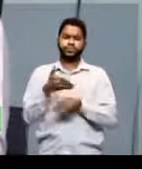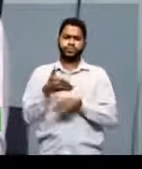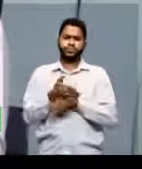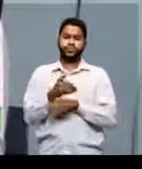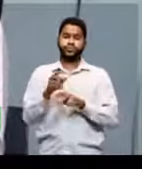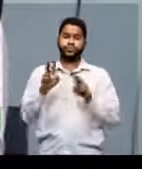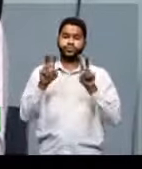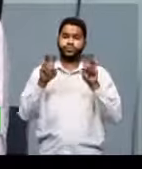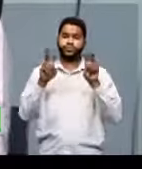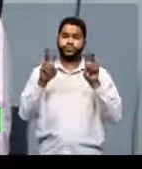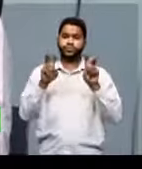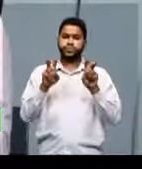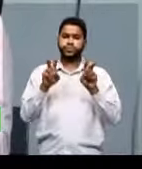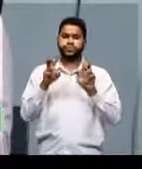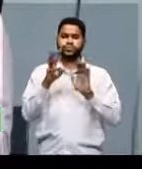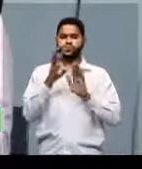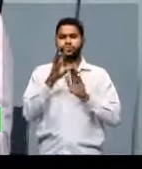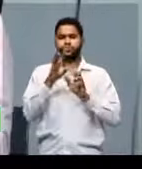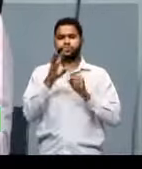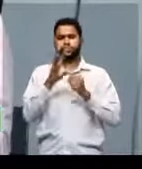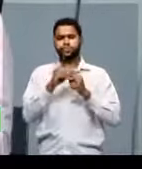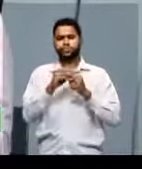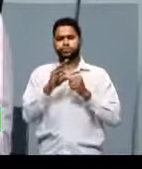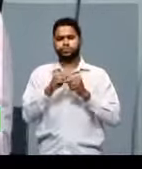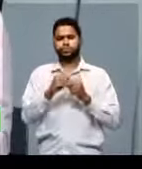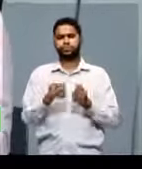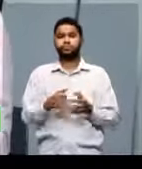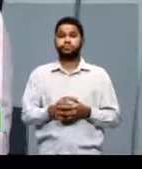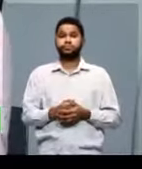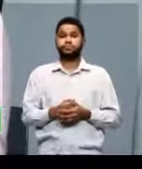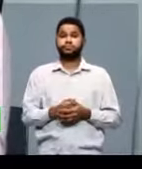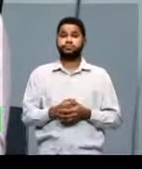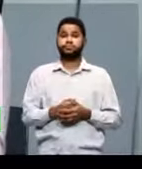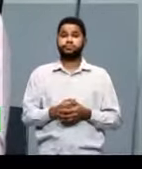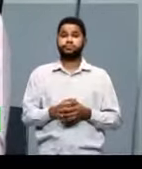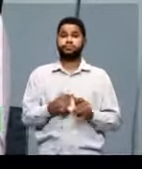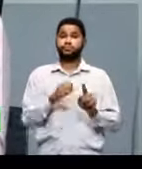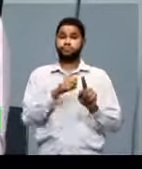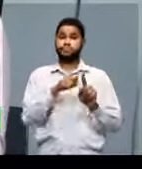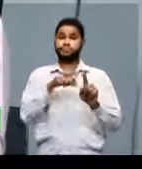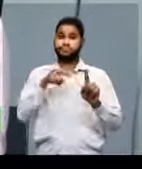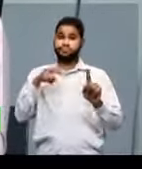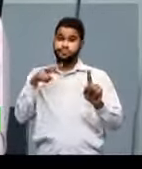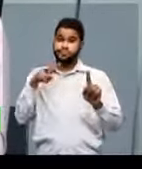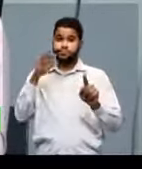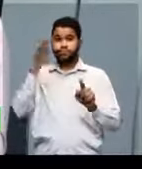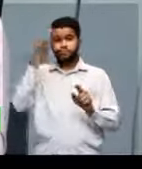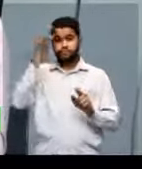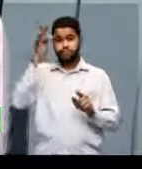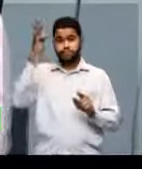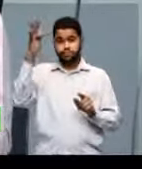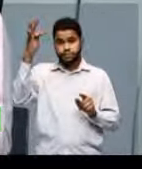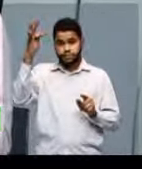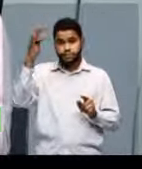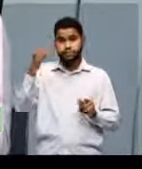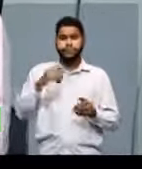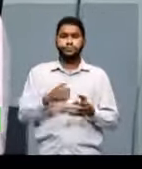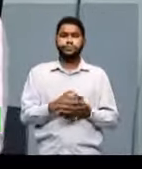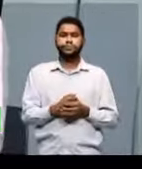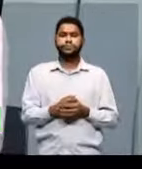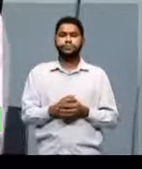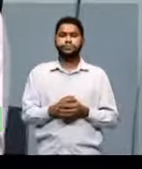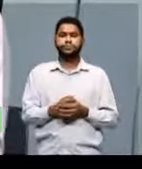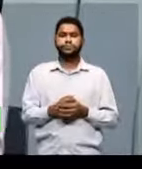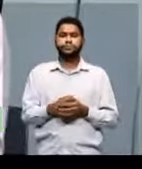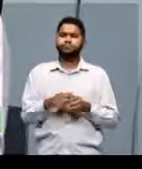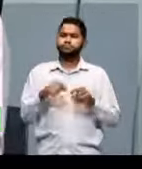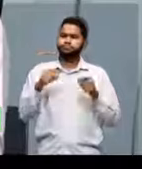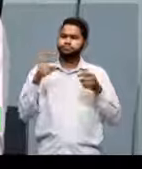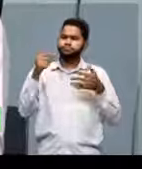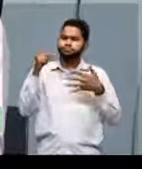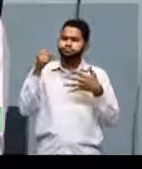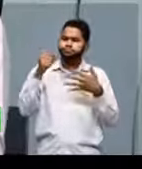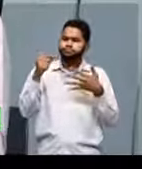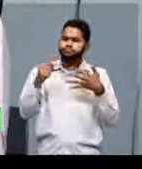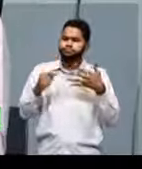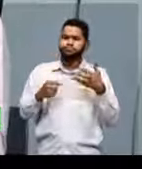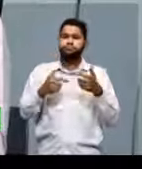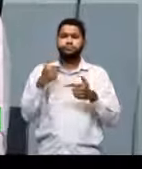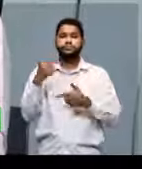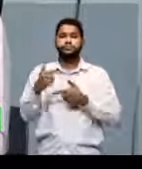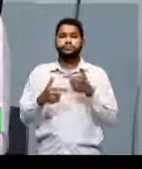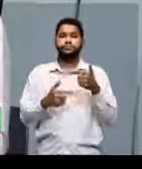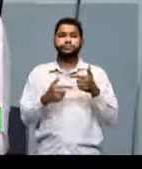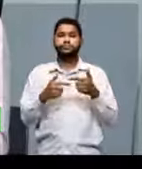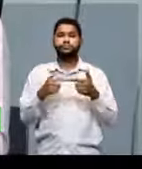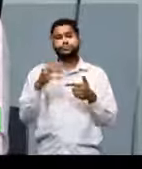esse tipo de conhecimento. O grande objeto da filosofia, a grande ferramenta de trabalho da